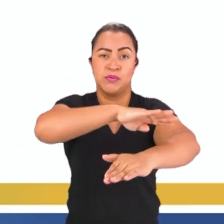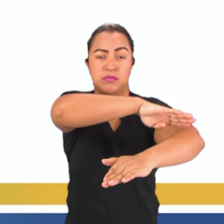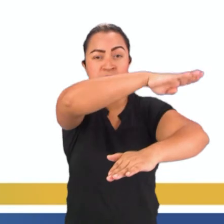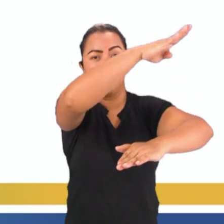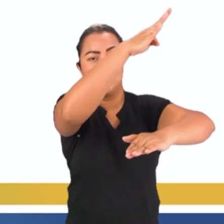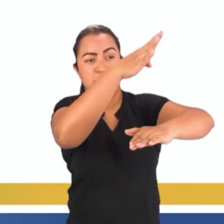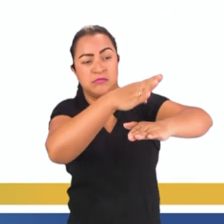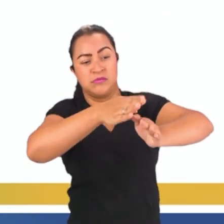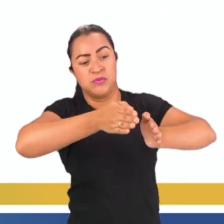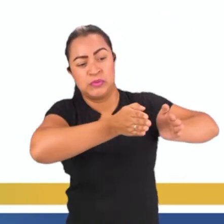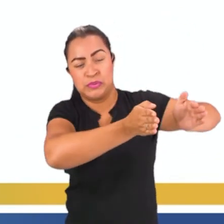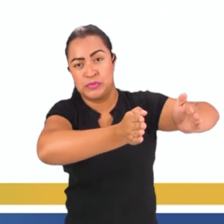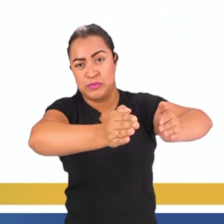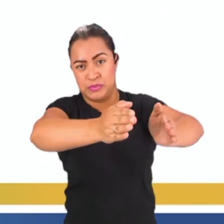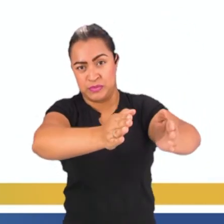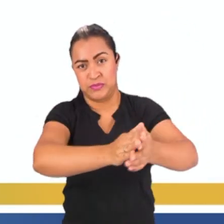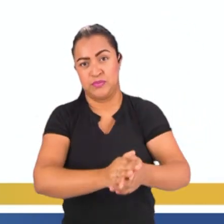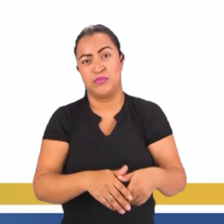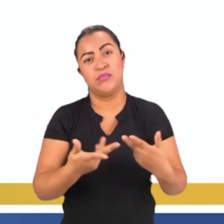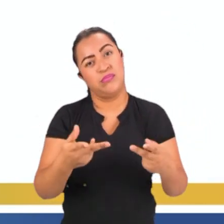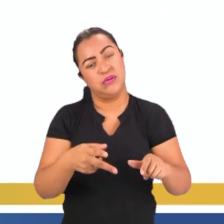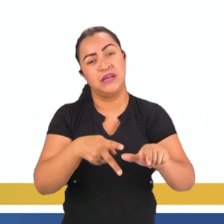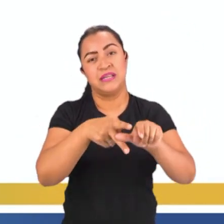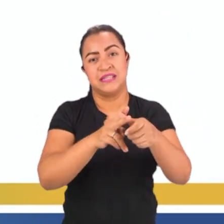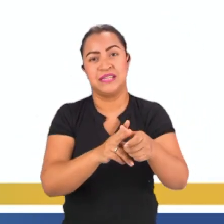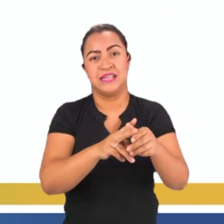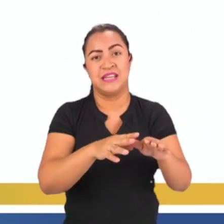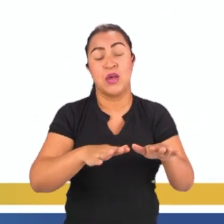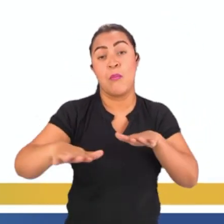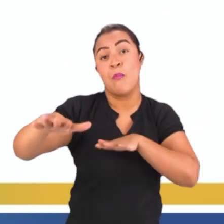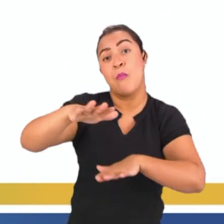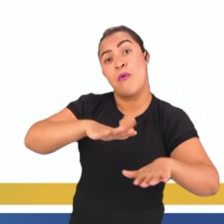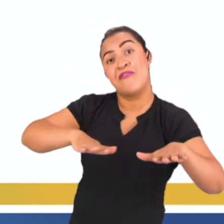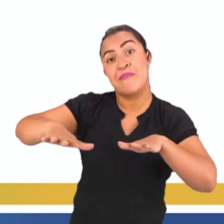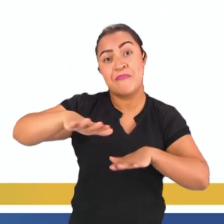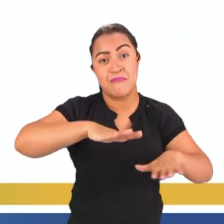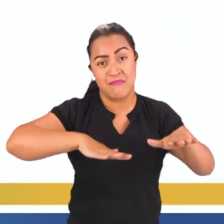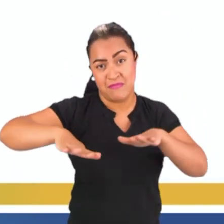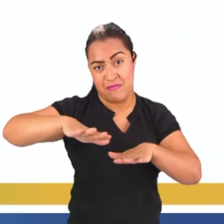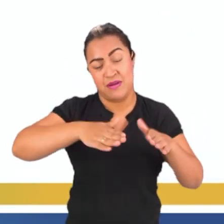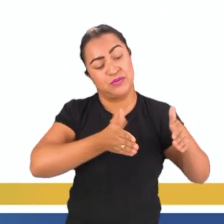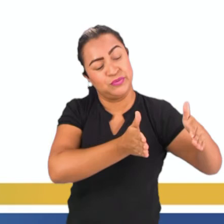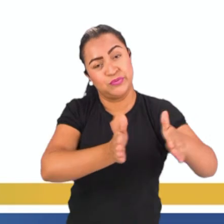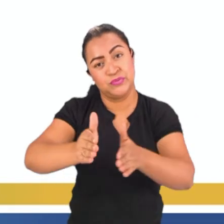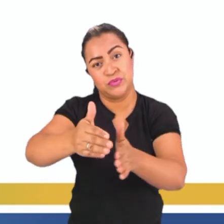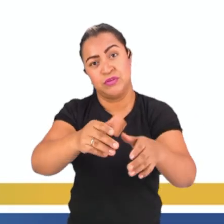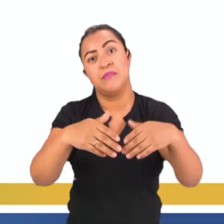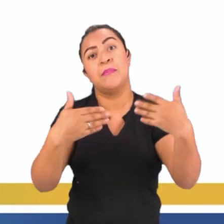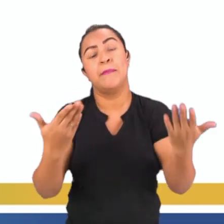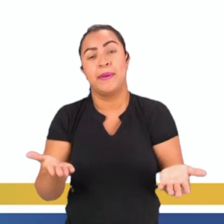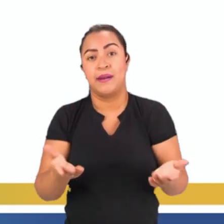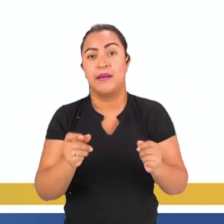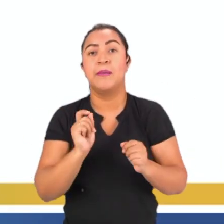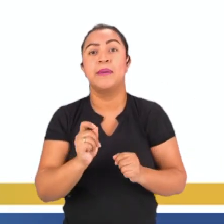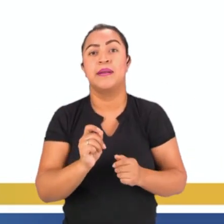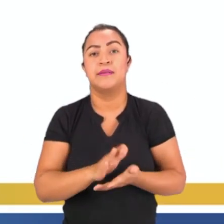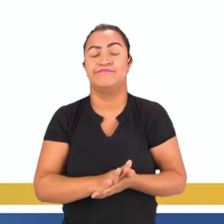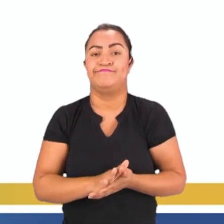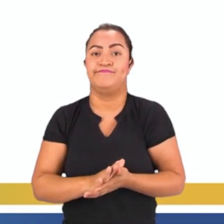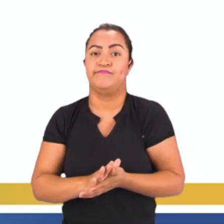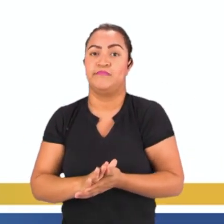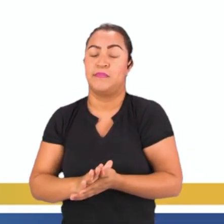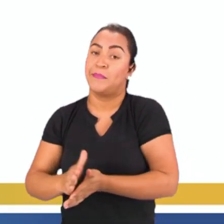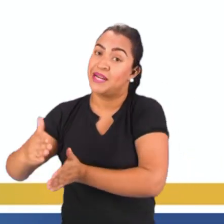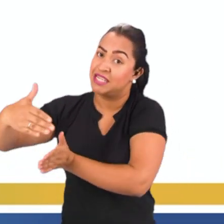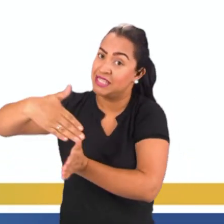mecânica do rio, né, a questão do movimento do rio. Para que o quê? Para que seja